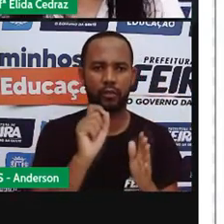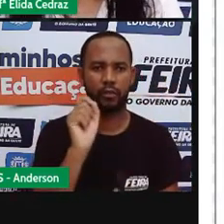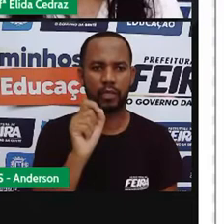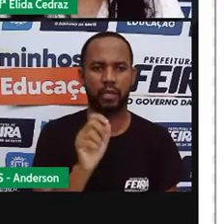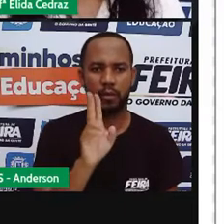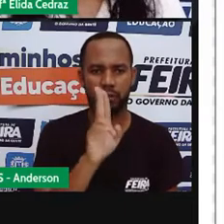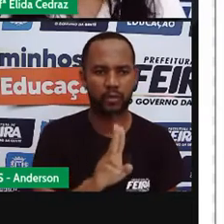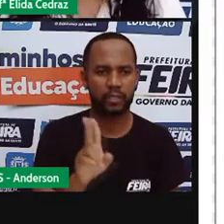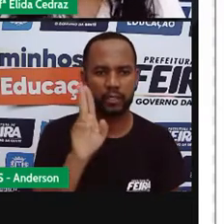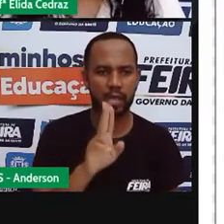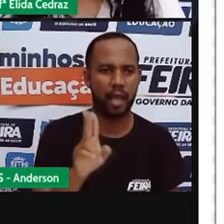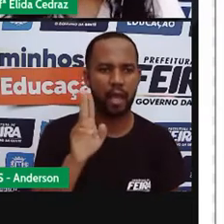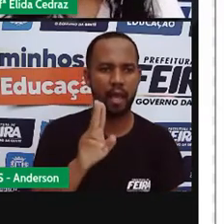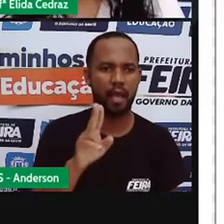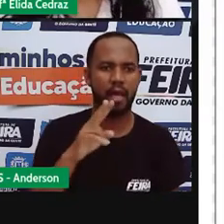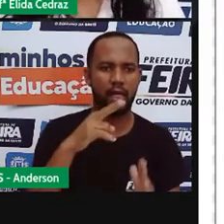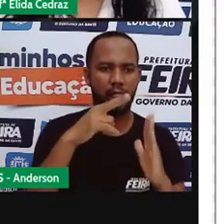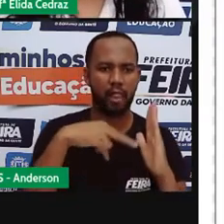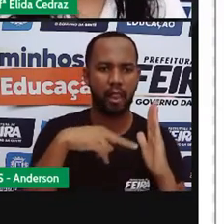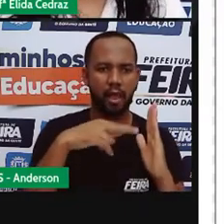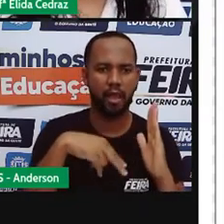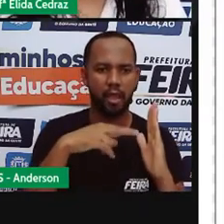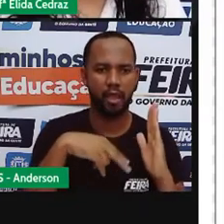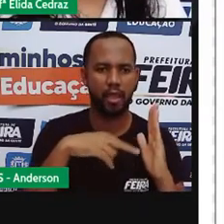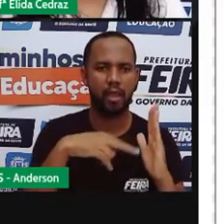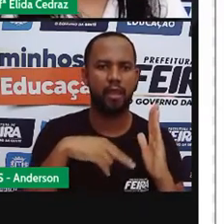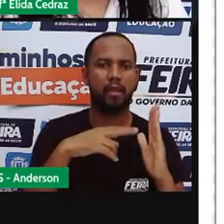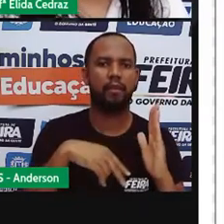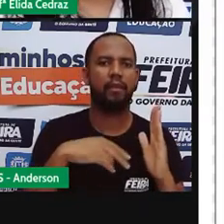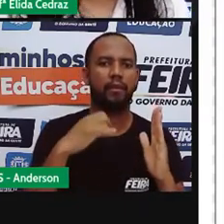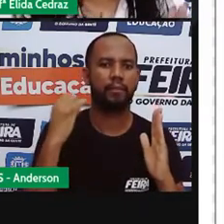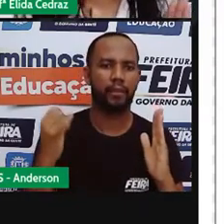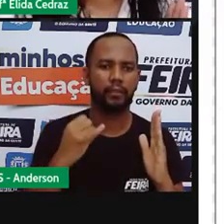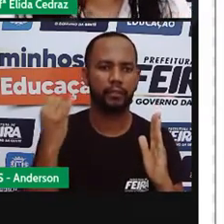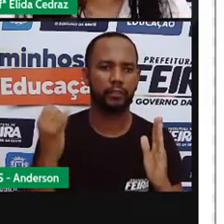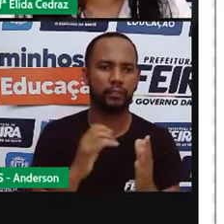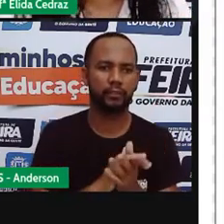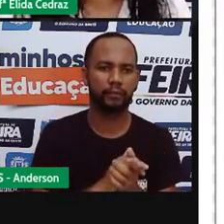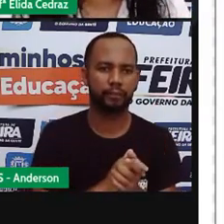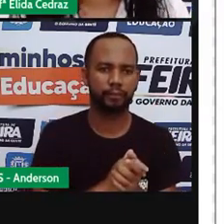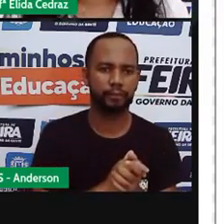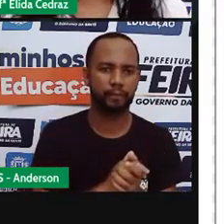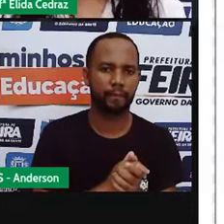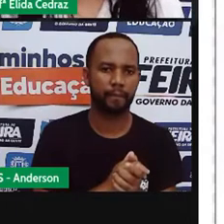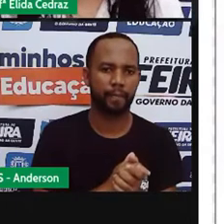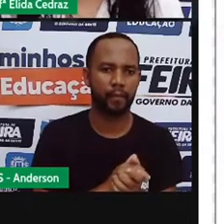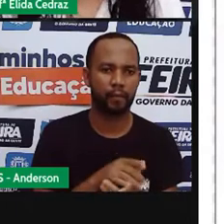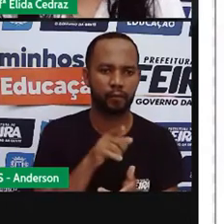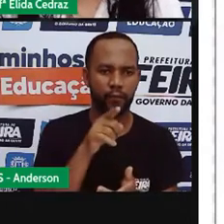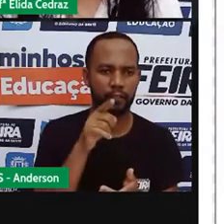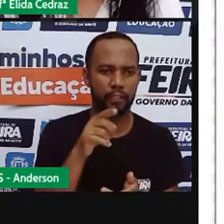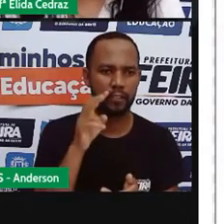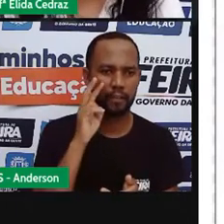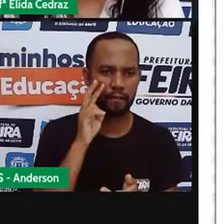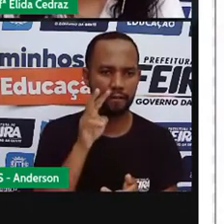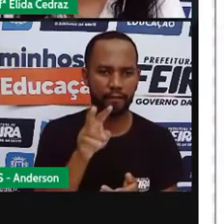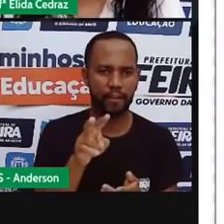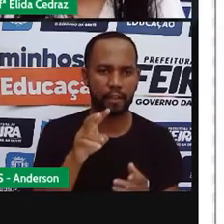instruções. Todas as vezes em que vocês virem essa imagem é porque é